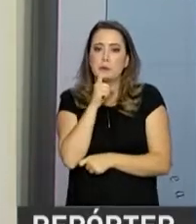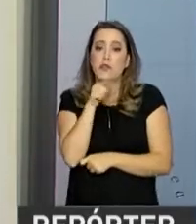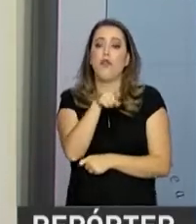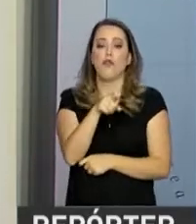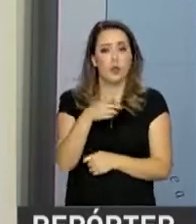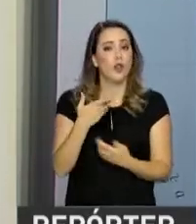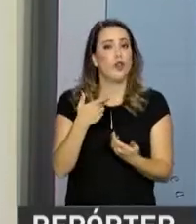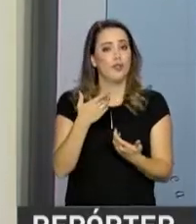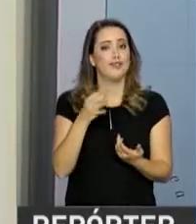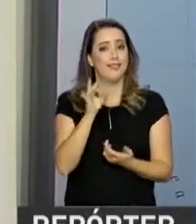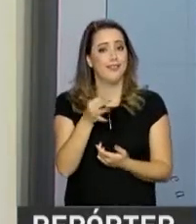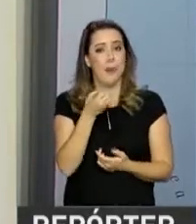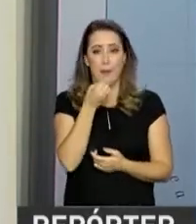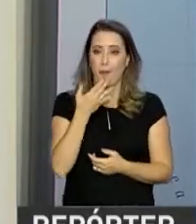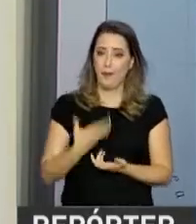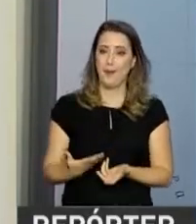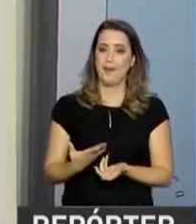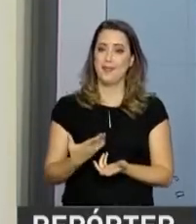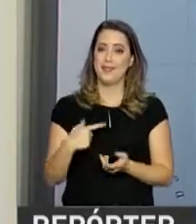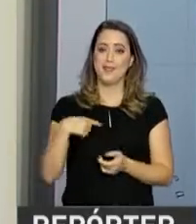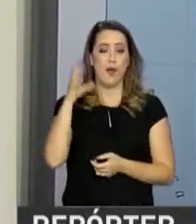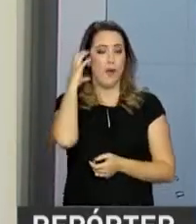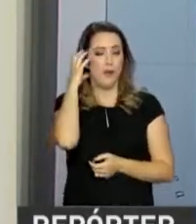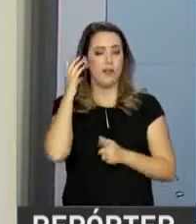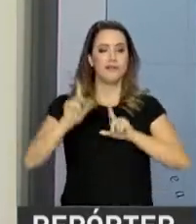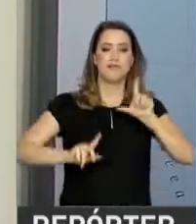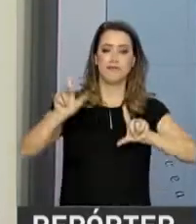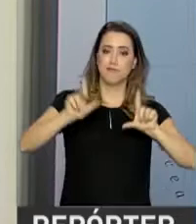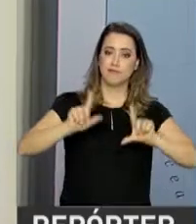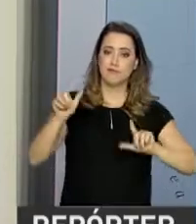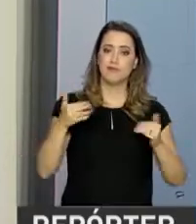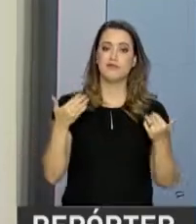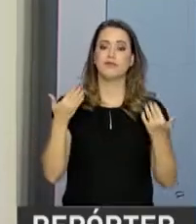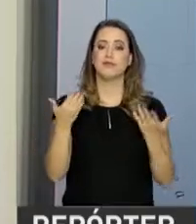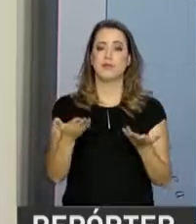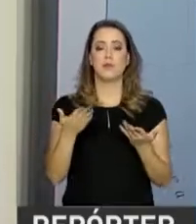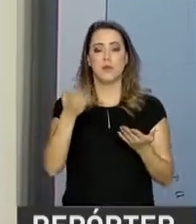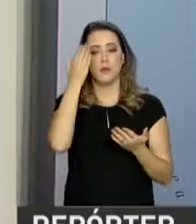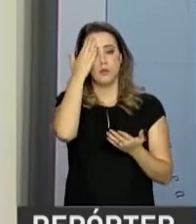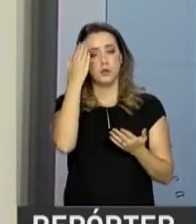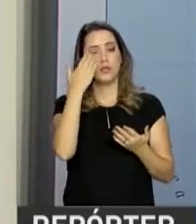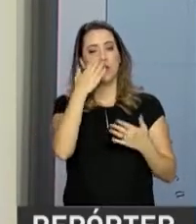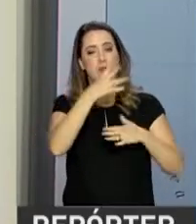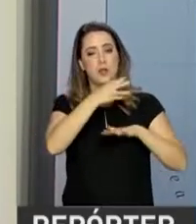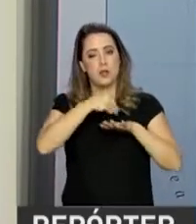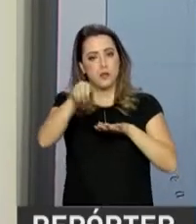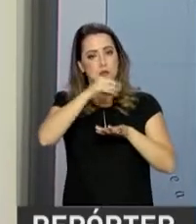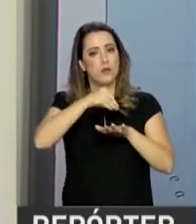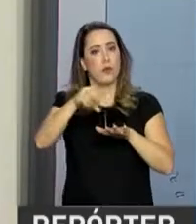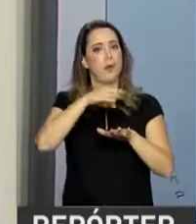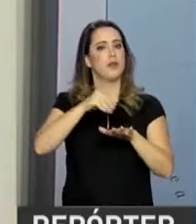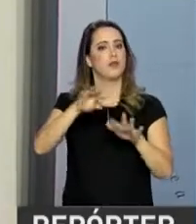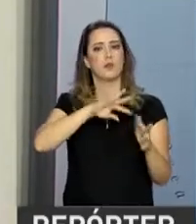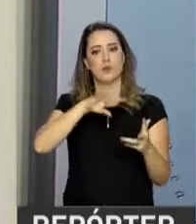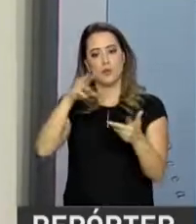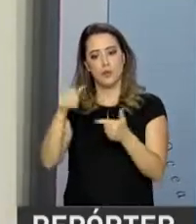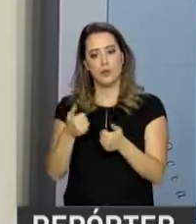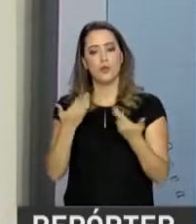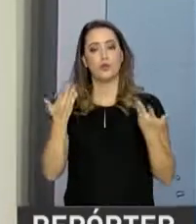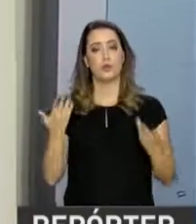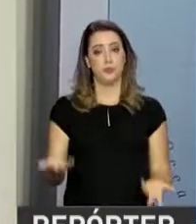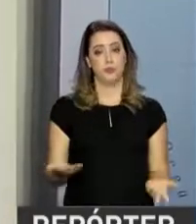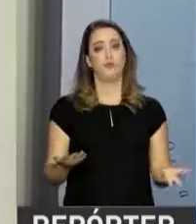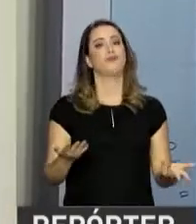serviço, é você ter o seu rádio, sua televisão como instrumento para que as pessoas possam se